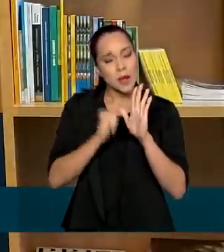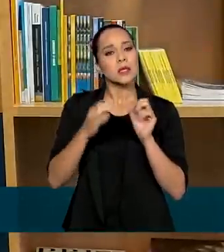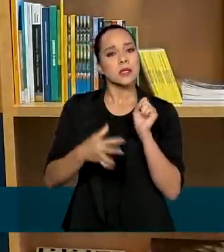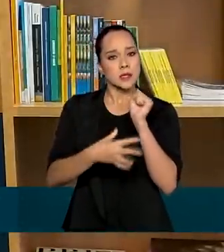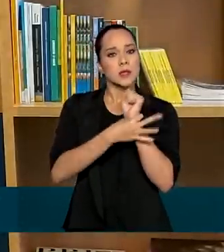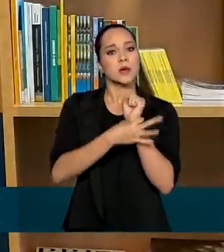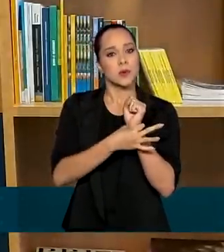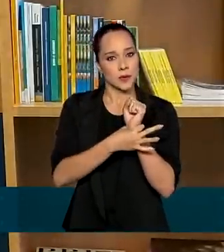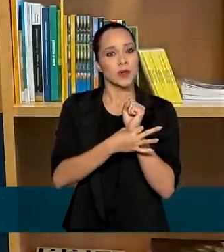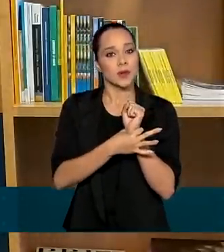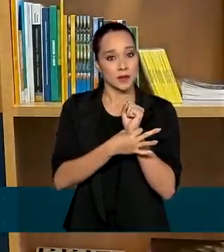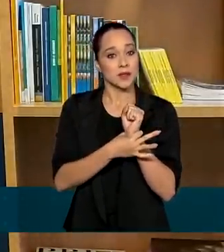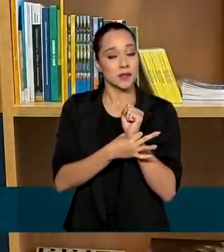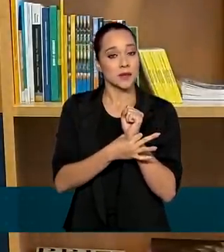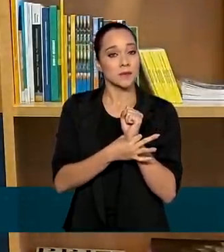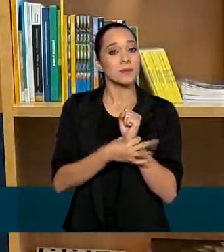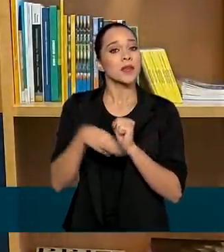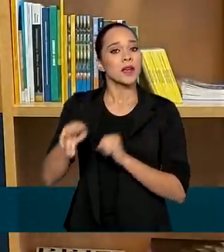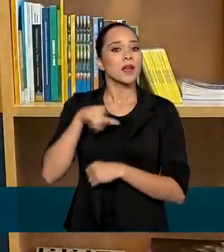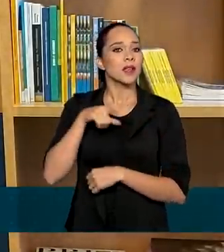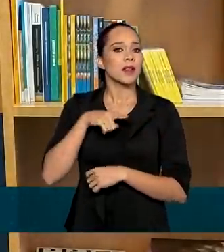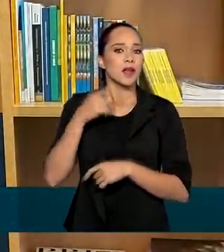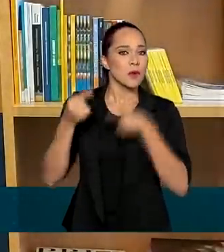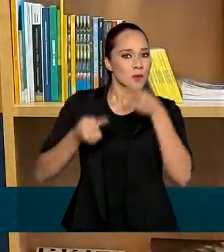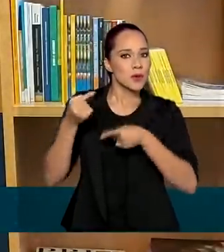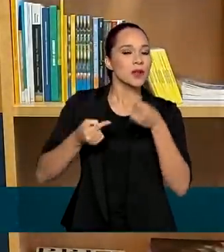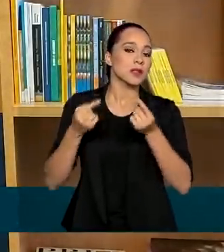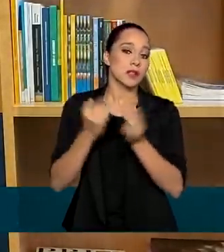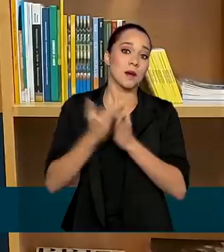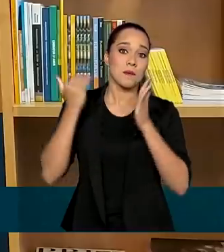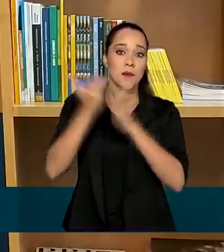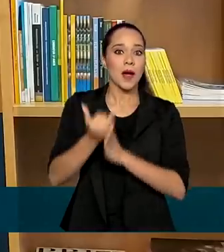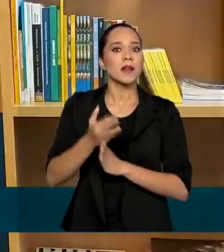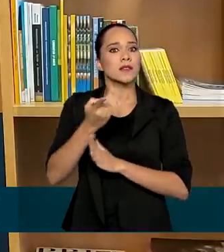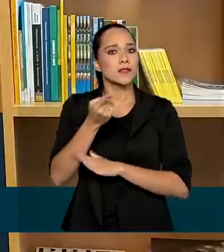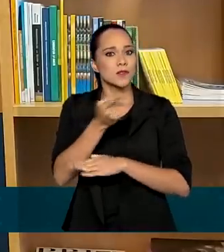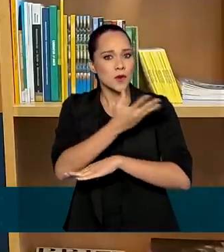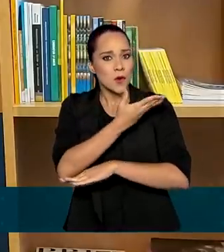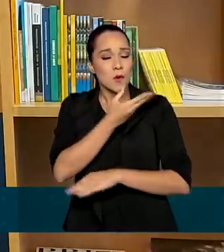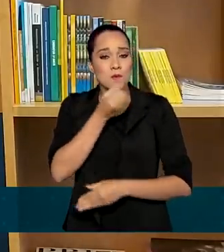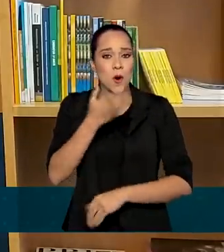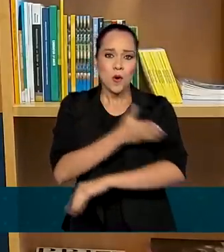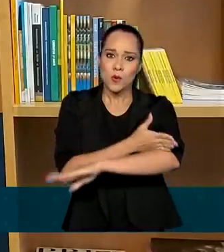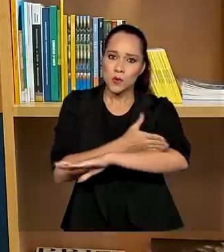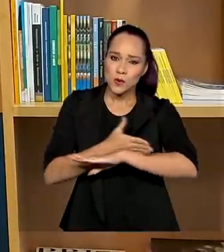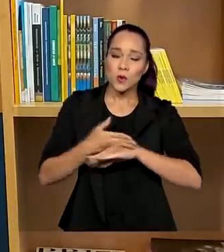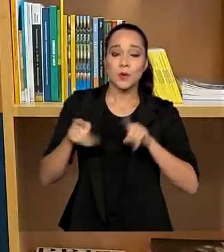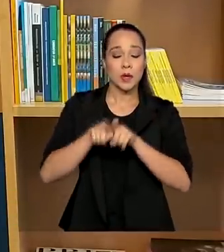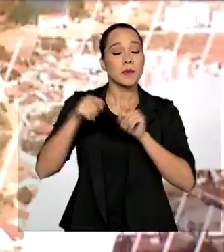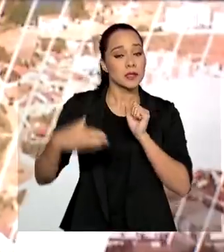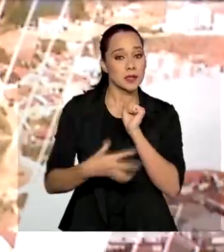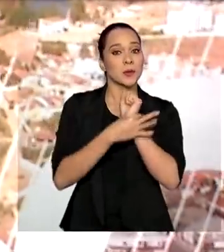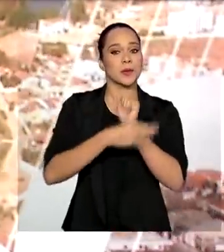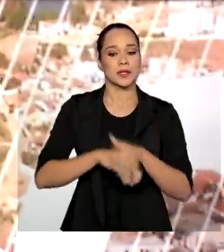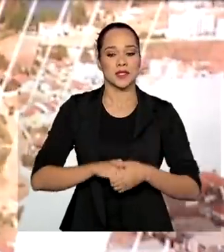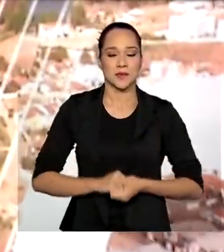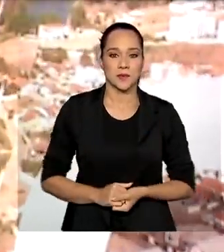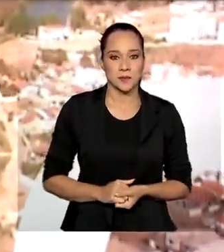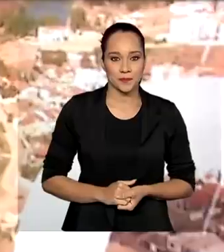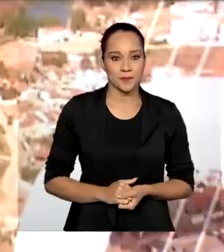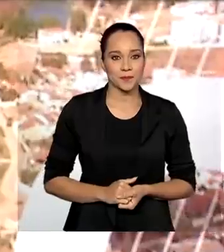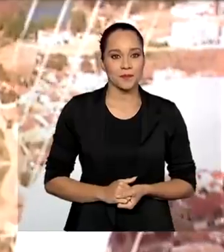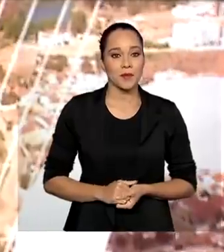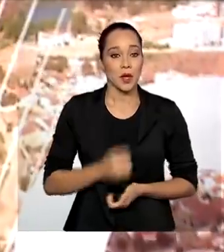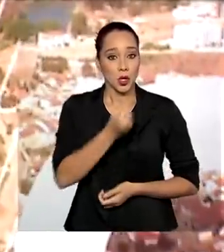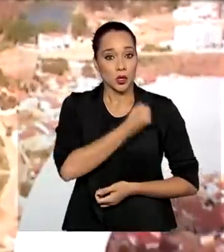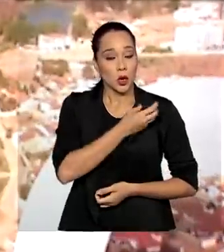segurança e ele está enquadrado numa política maior de boas práticas e de segurança. O